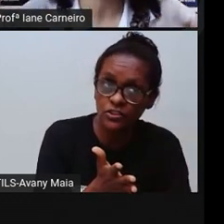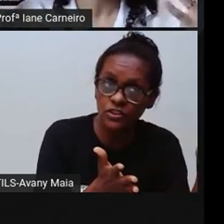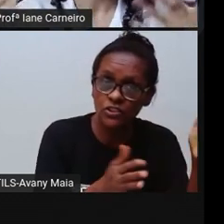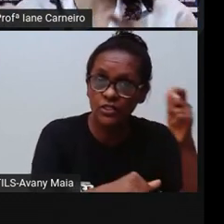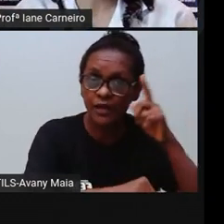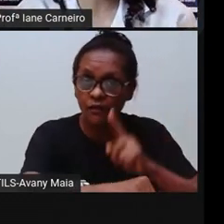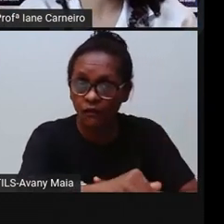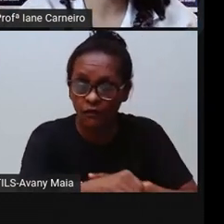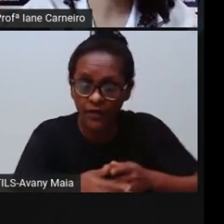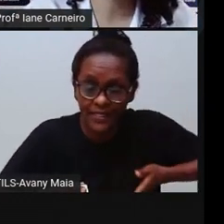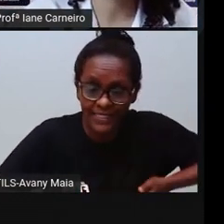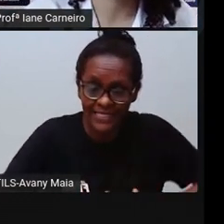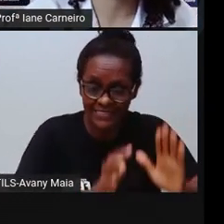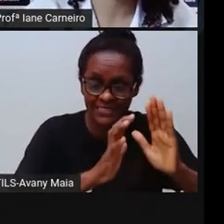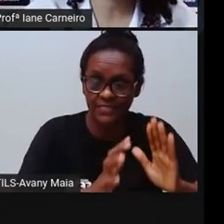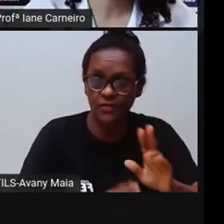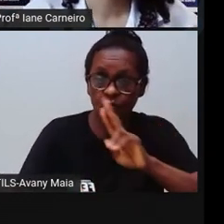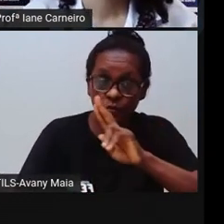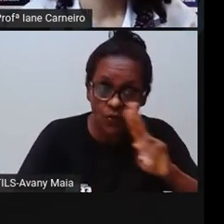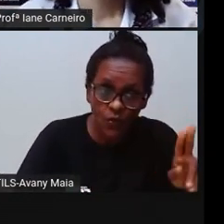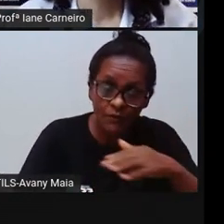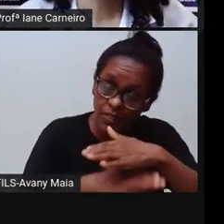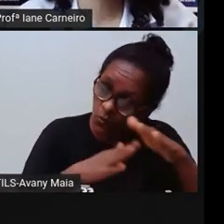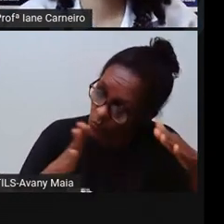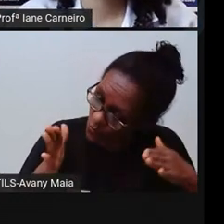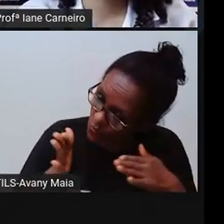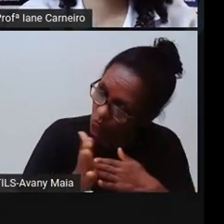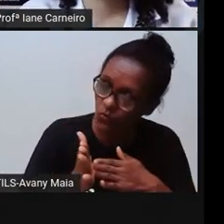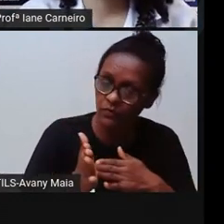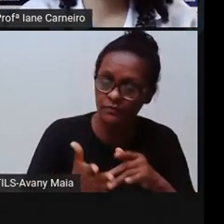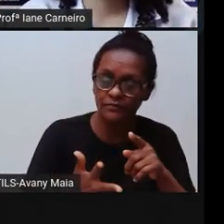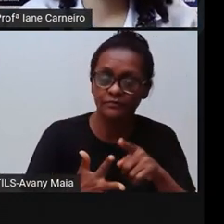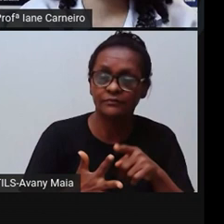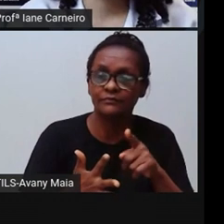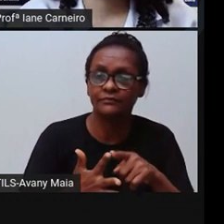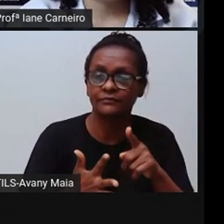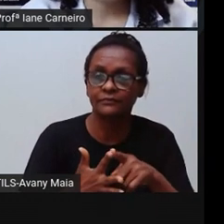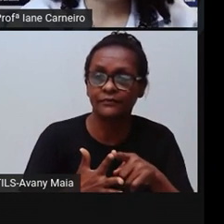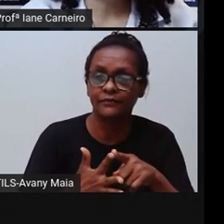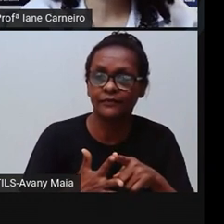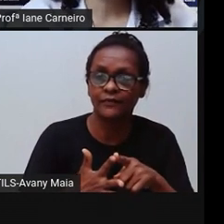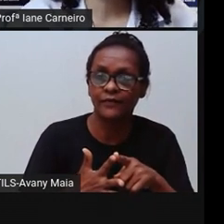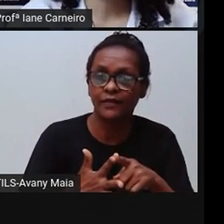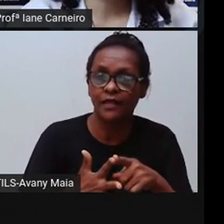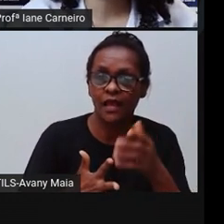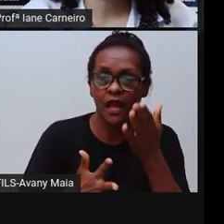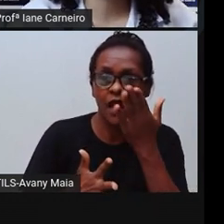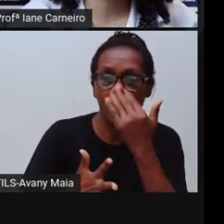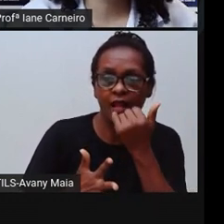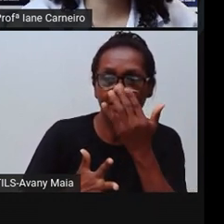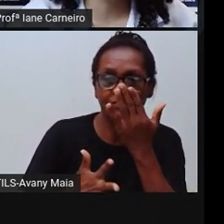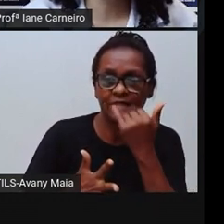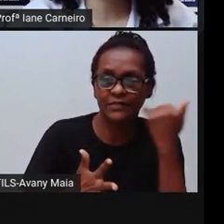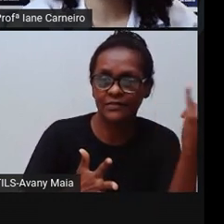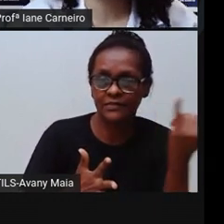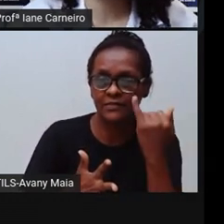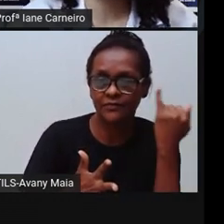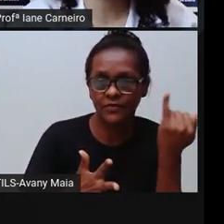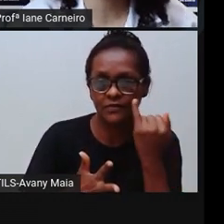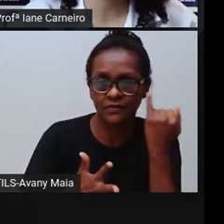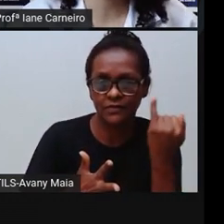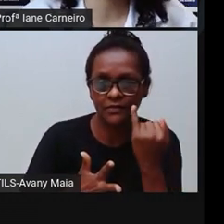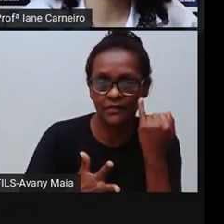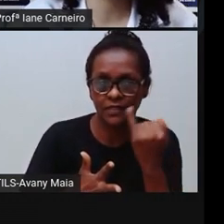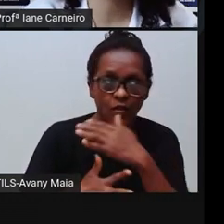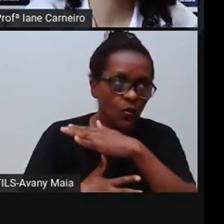do local em que ela nascer, né? O próximo direito é o direito à alimentação, né? Então, toda